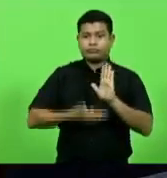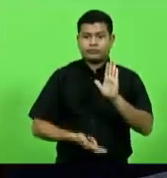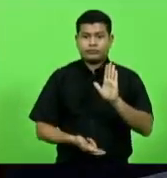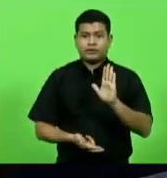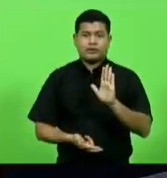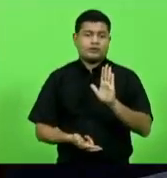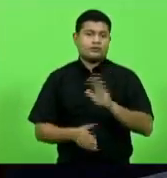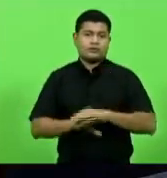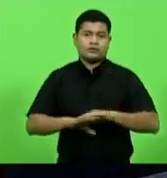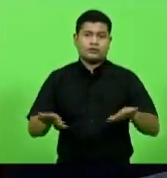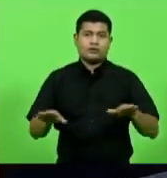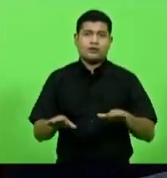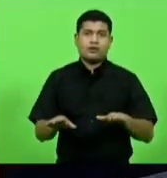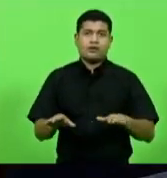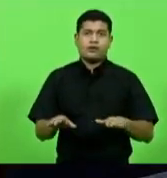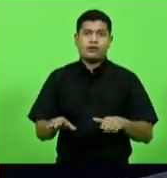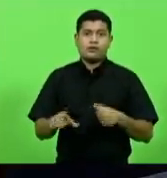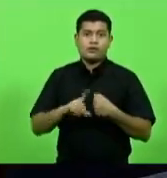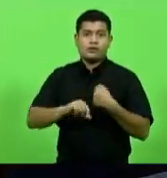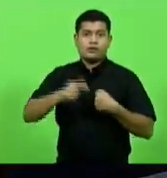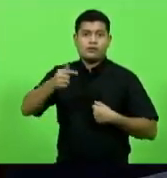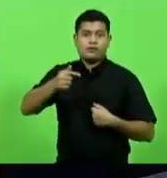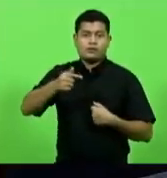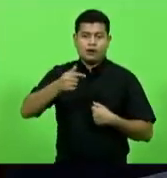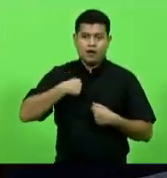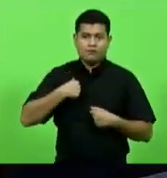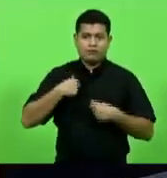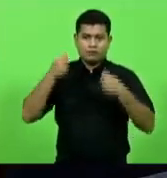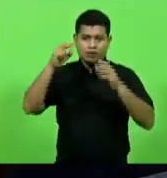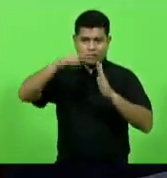sétimo que esse não foi vetado está para quem nos assiste em casa